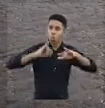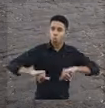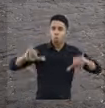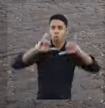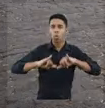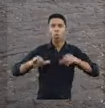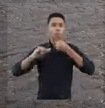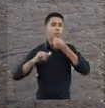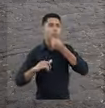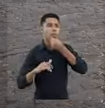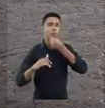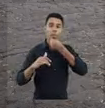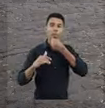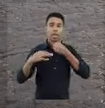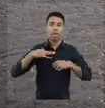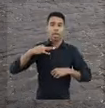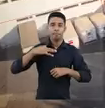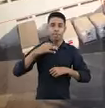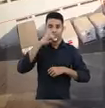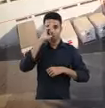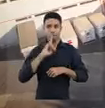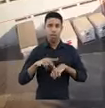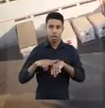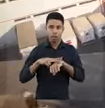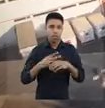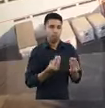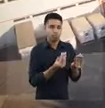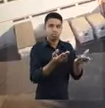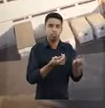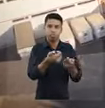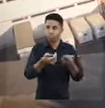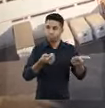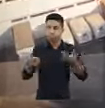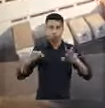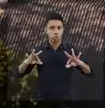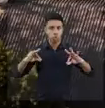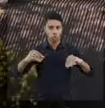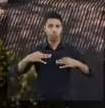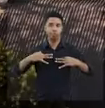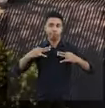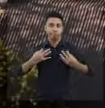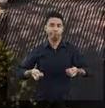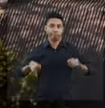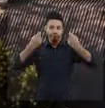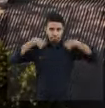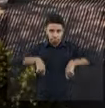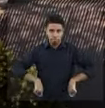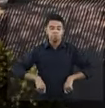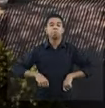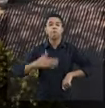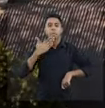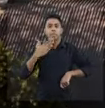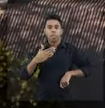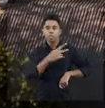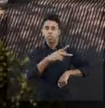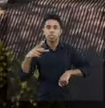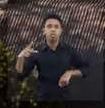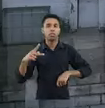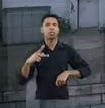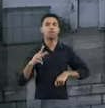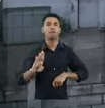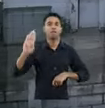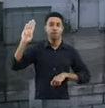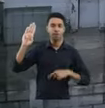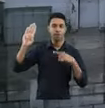nas cores verde e amarela, a todos os empregados. O proprietário da empresa proferiu um discurso de cunho político-partidário, pedindo